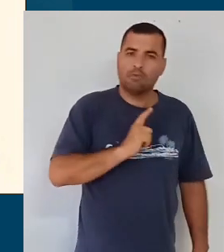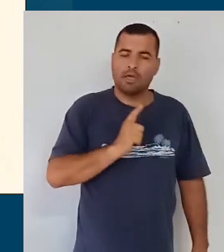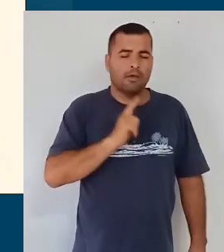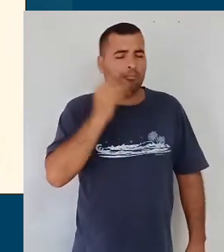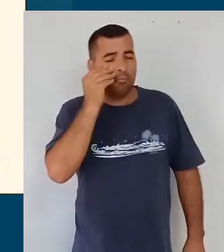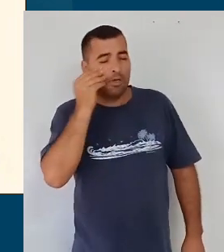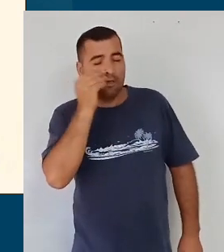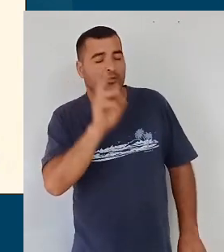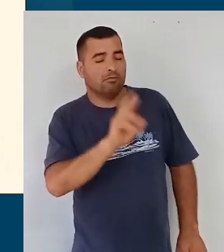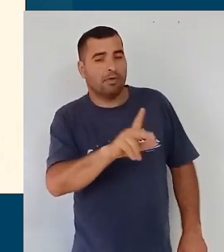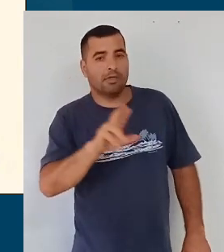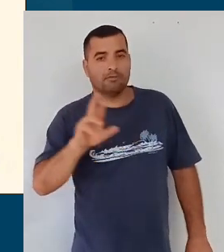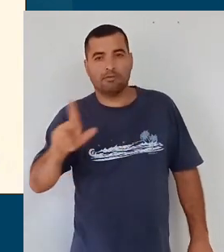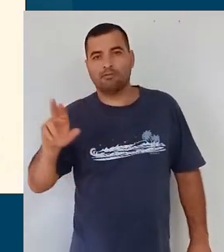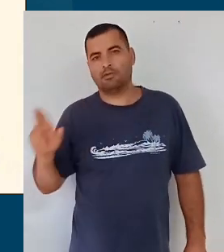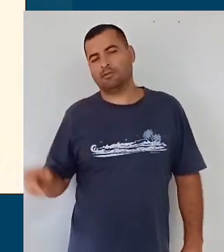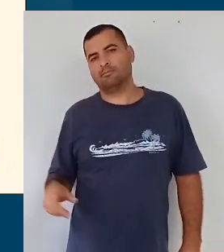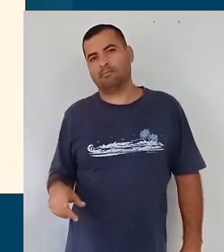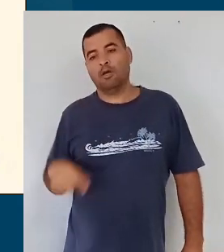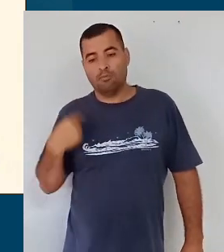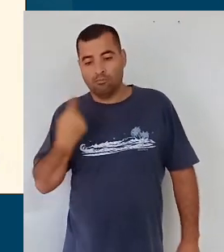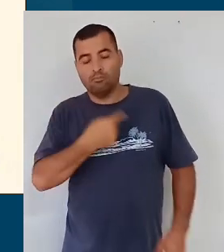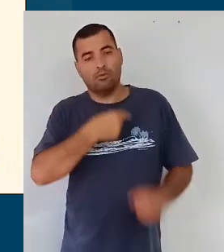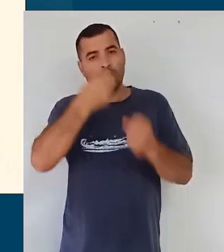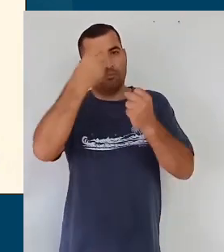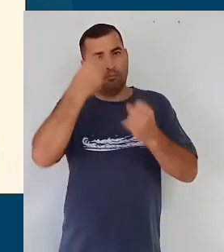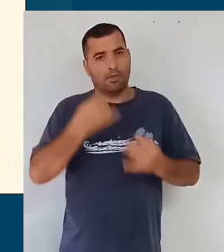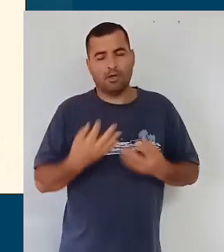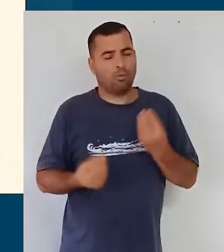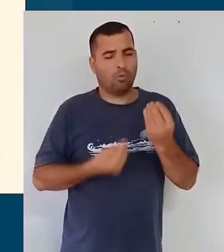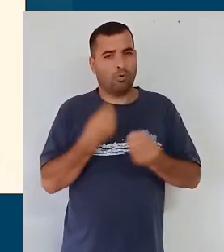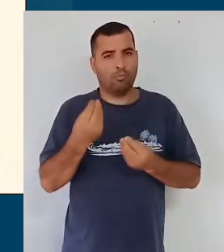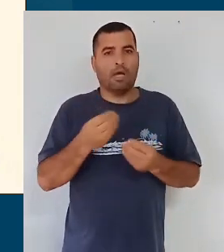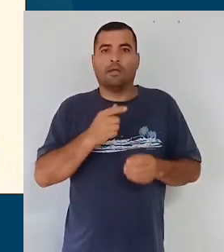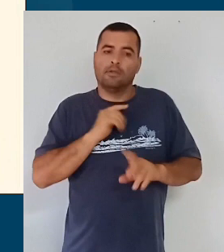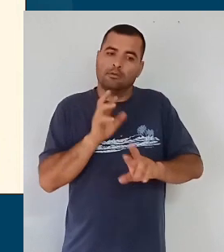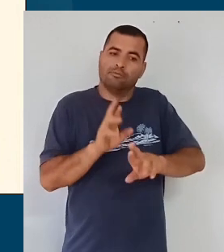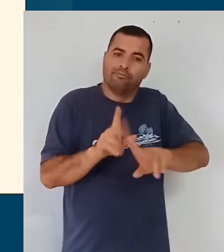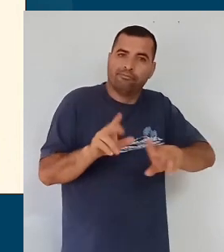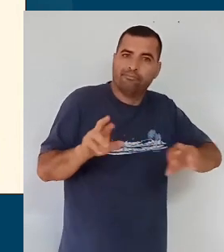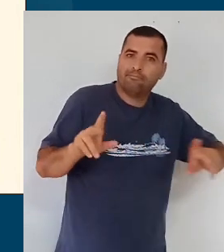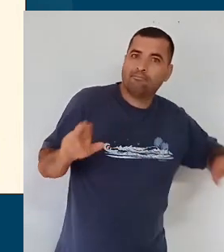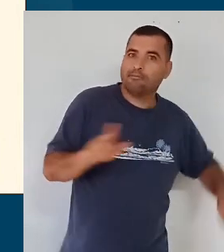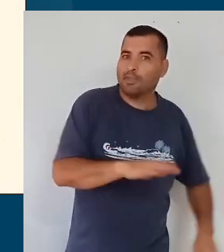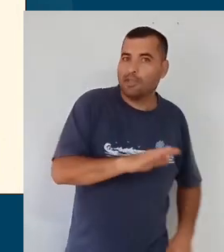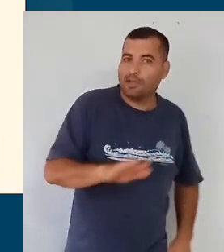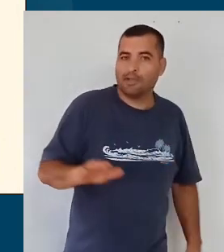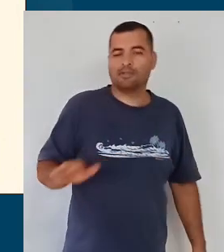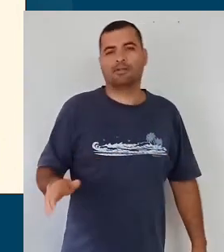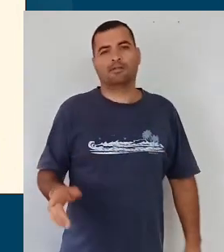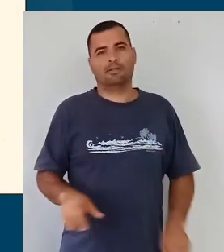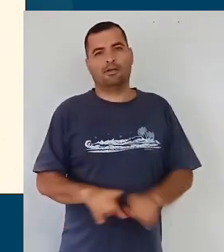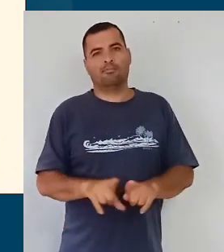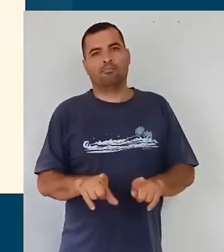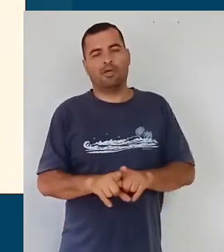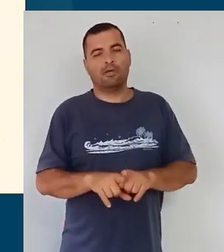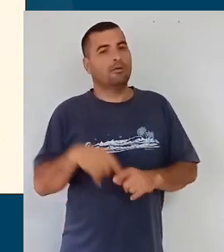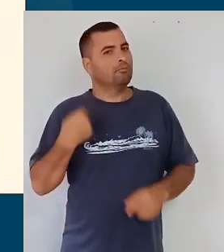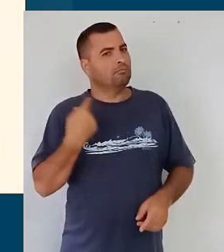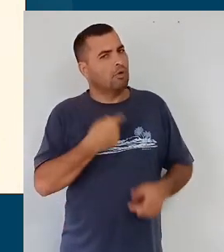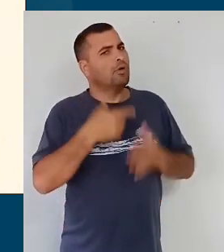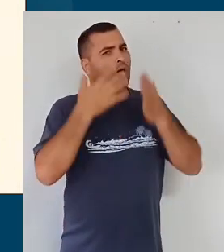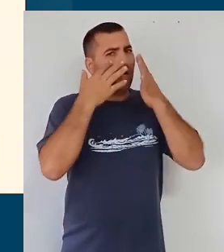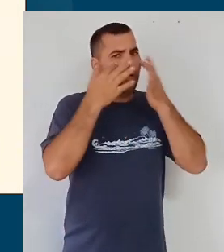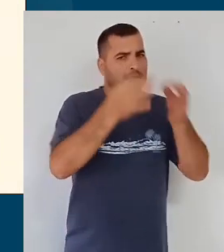de infância. Então, nós podemos dizer que existem várias infâncias, e é nesse sentido que a gente precisa também olhar